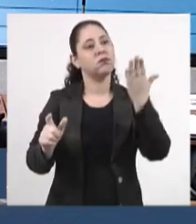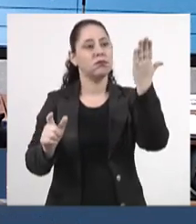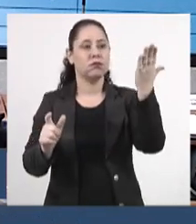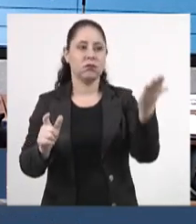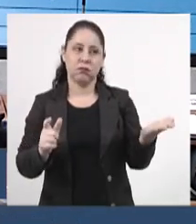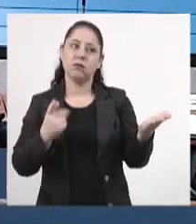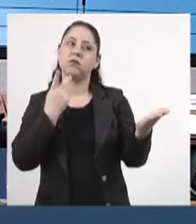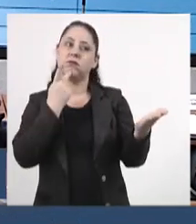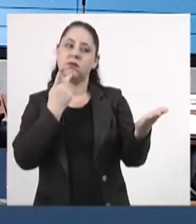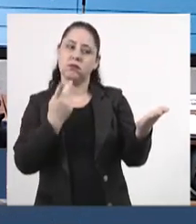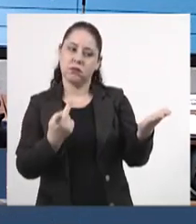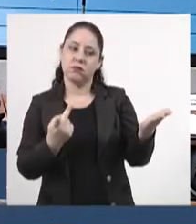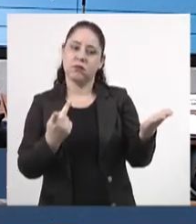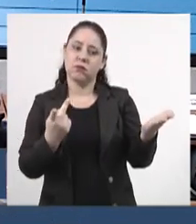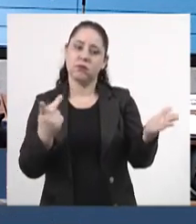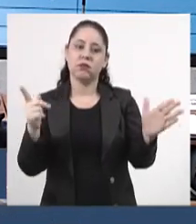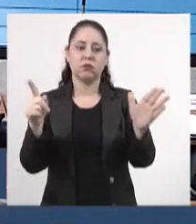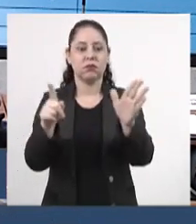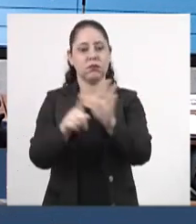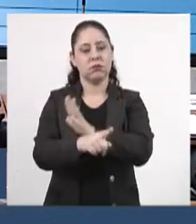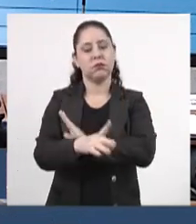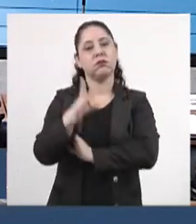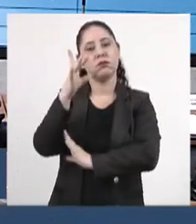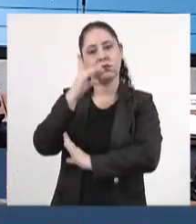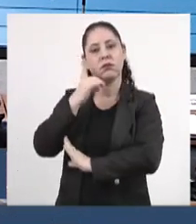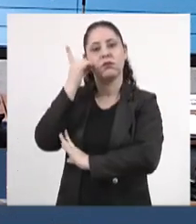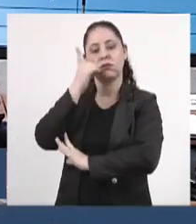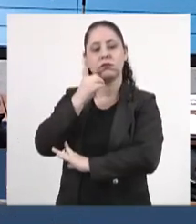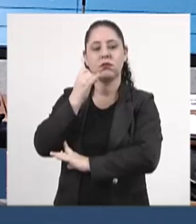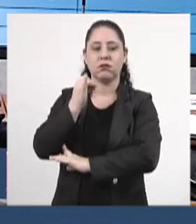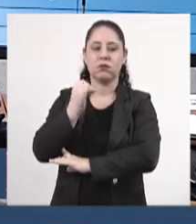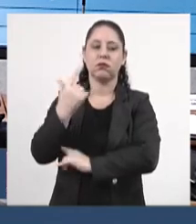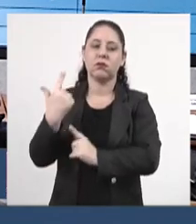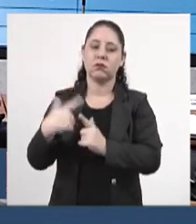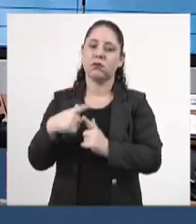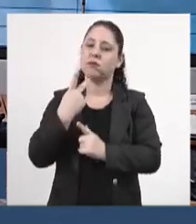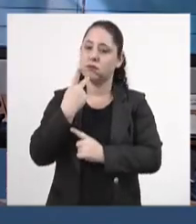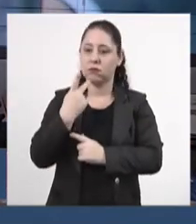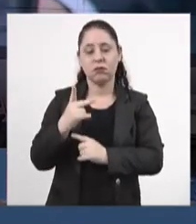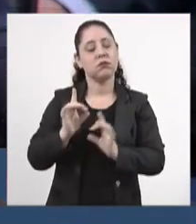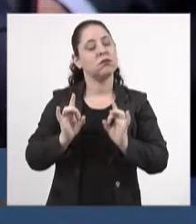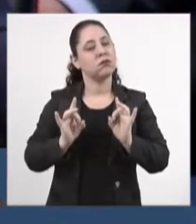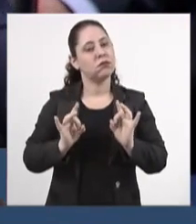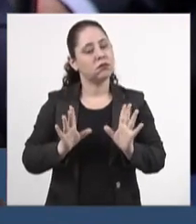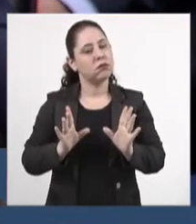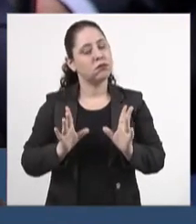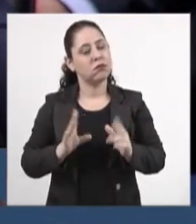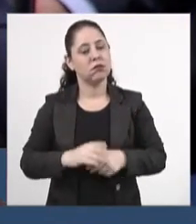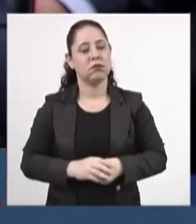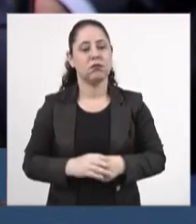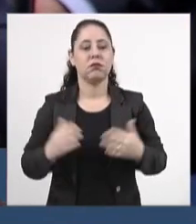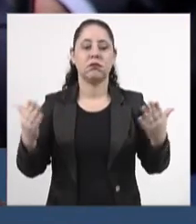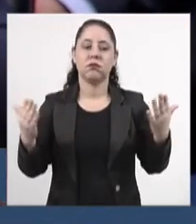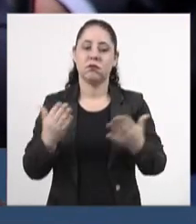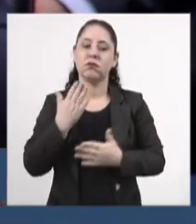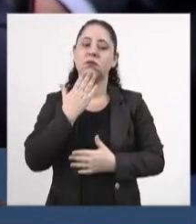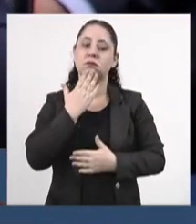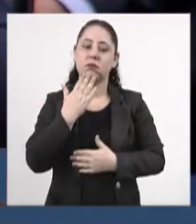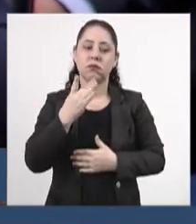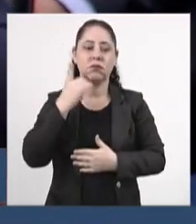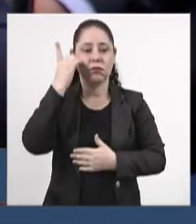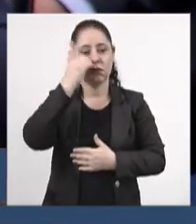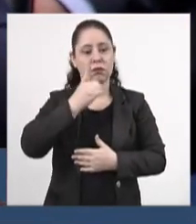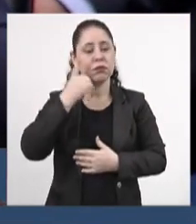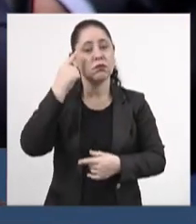Vossa Excelência diretamente fez as perguntas ao deputado. Sim. Porque, senão, eu ia garantir que somente Vossa Excelência fizesse a discussão. Agora, pedi para os